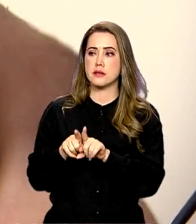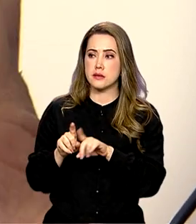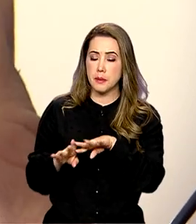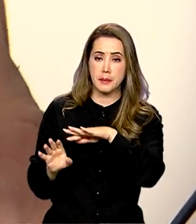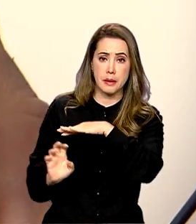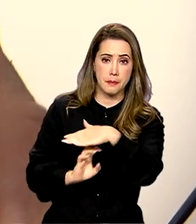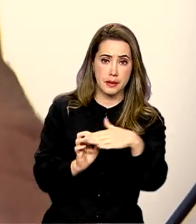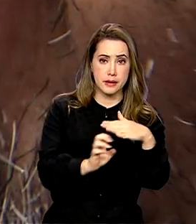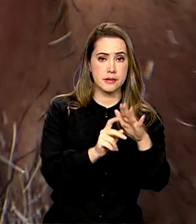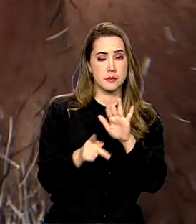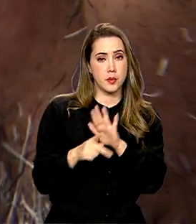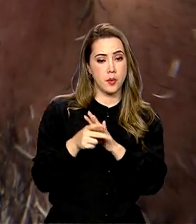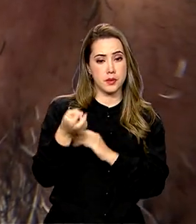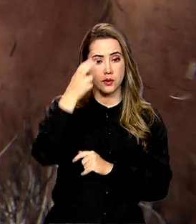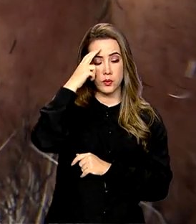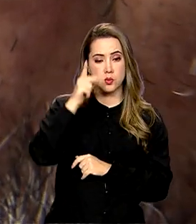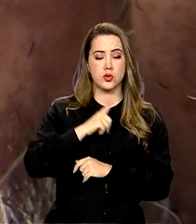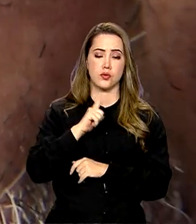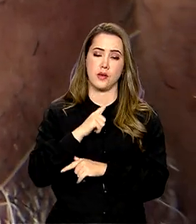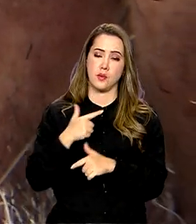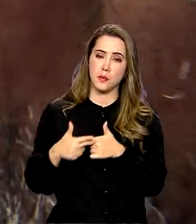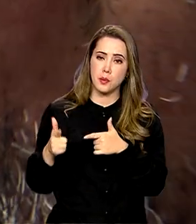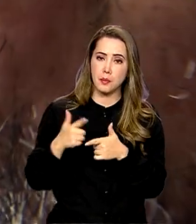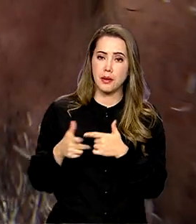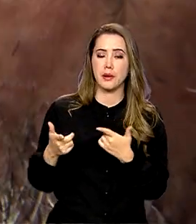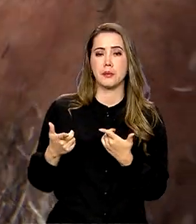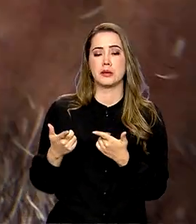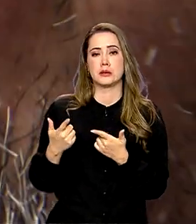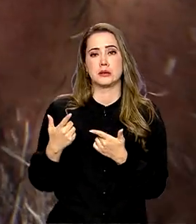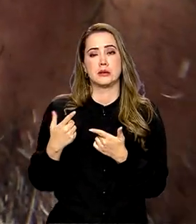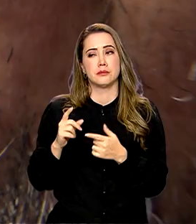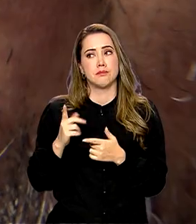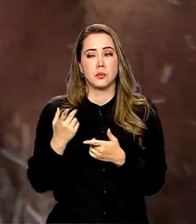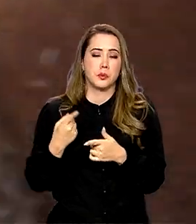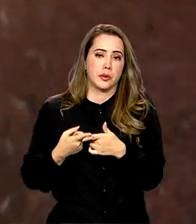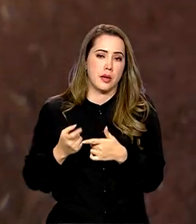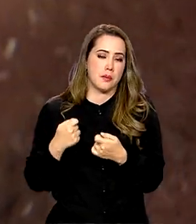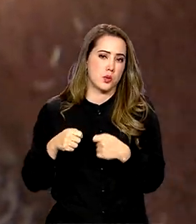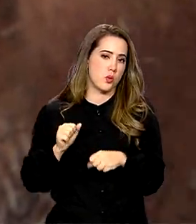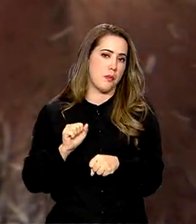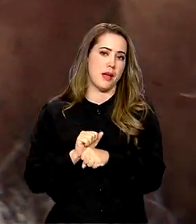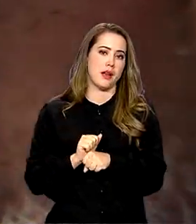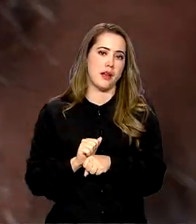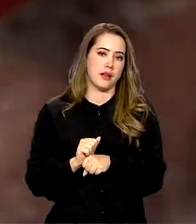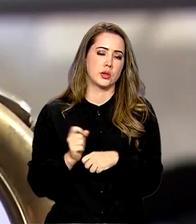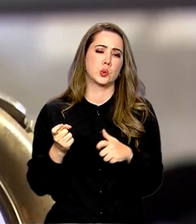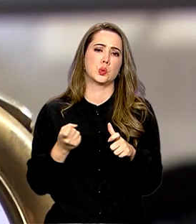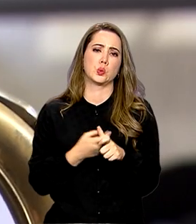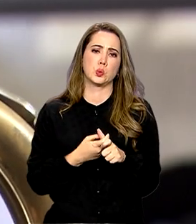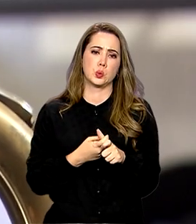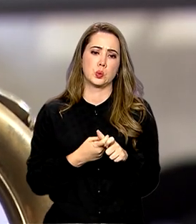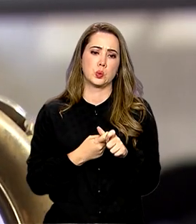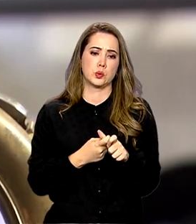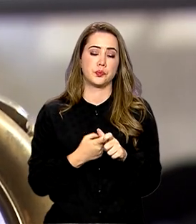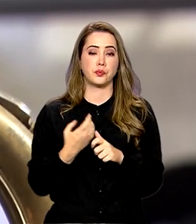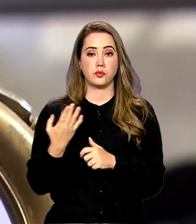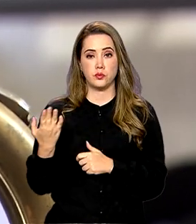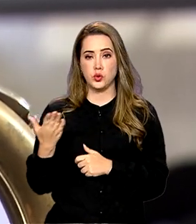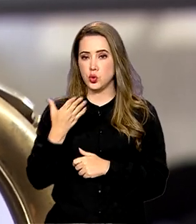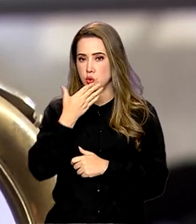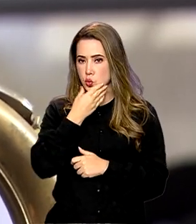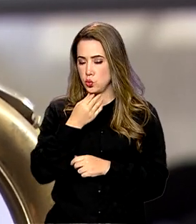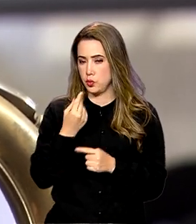segmento cultural tiveram as atividades paralisadas e acabaram acumulando dívidas. Esse músico